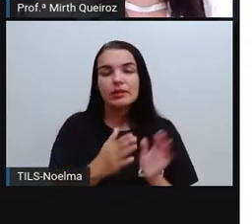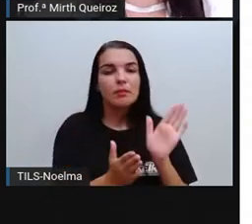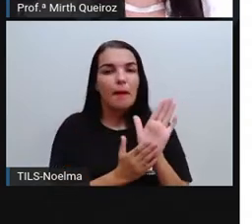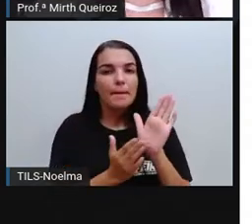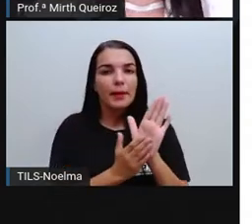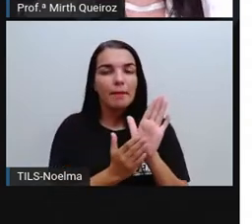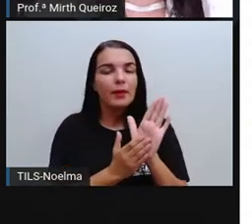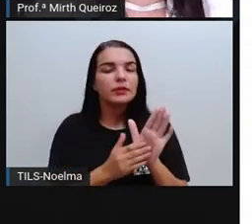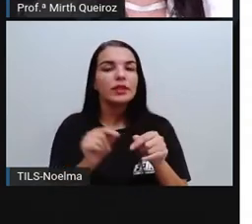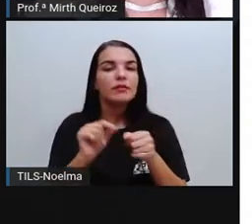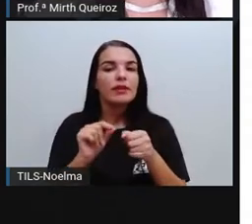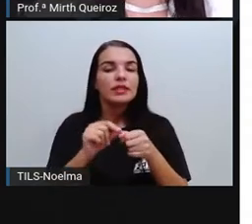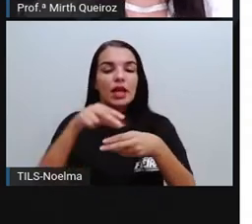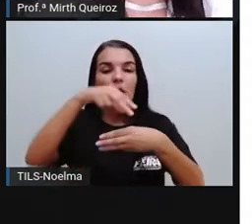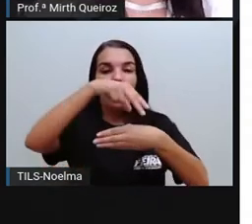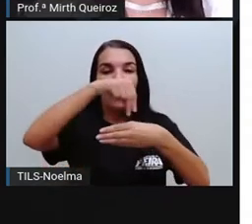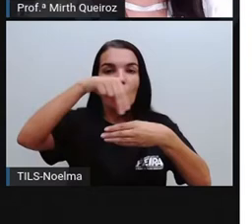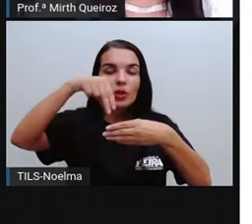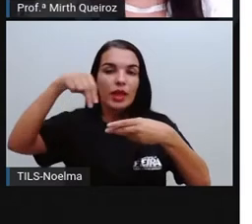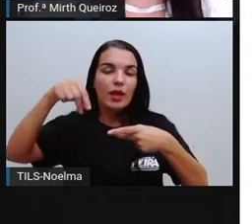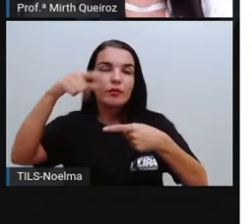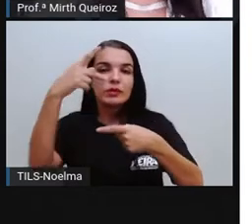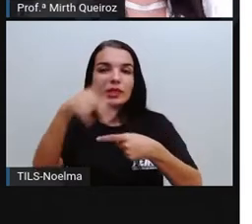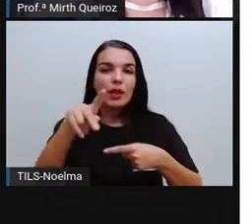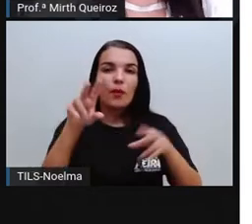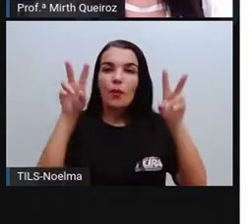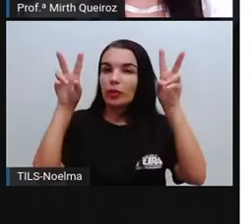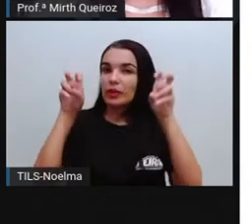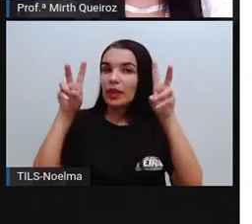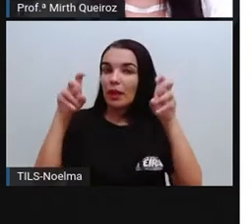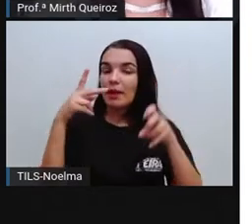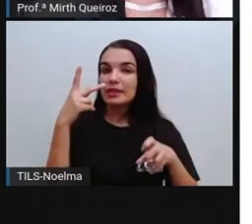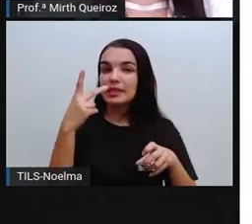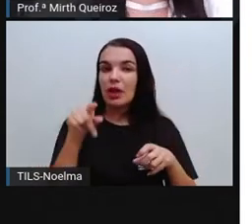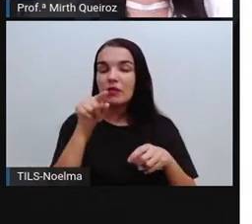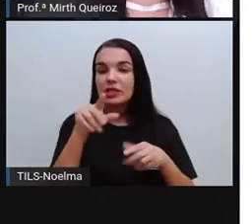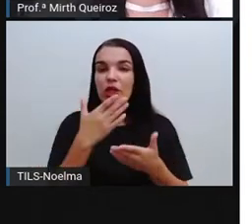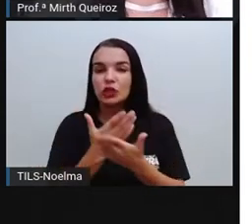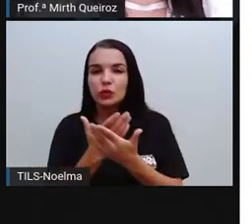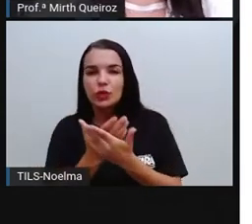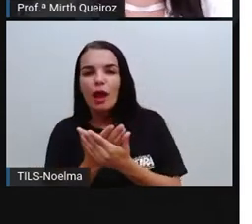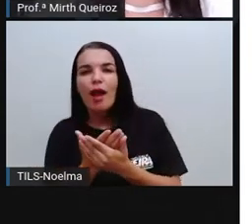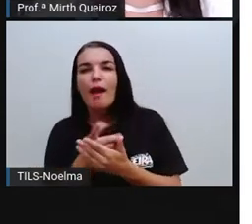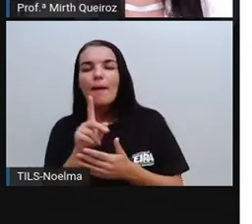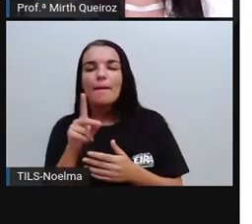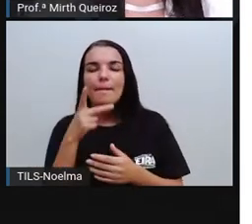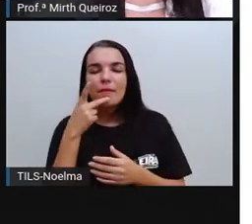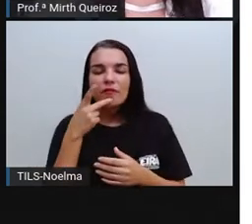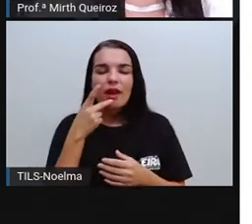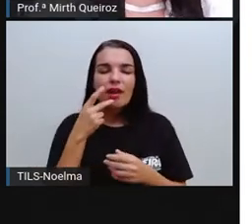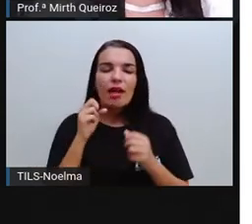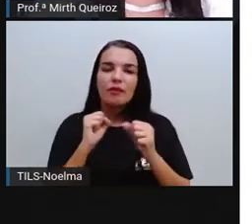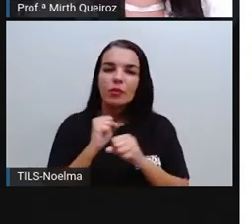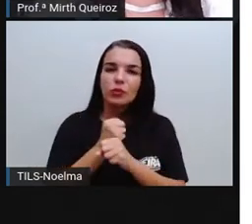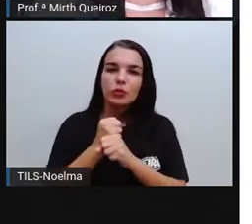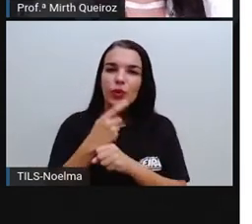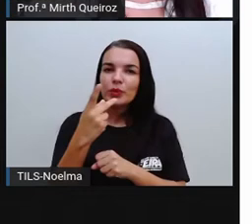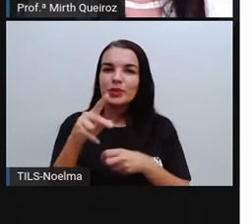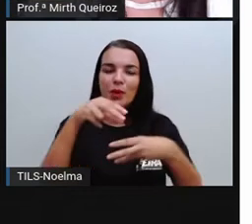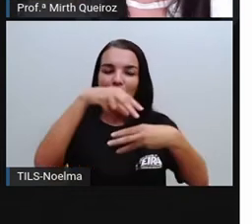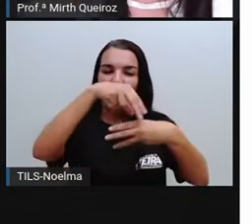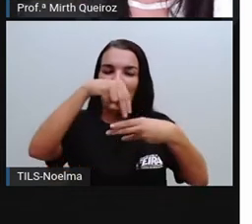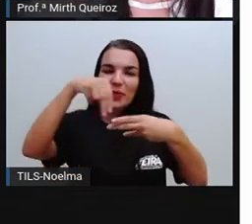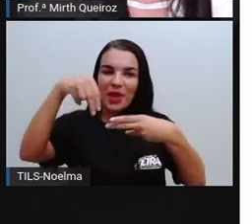cordel, né? Utilizassem um tema que vocês conhecessem, estudassem sobre esse tema, para que vocês pudessem aí construir o seu cordel.